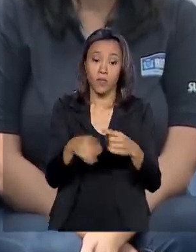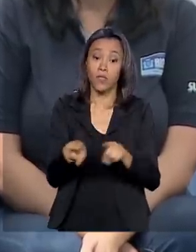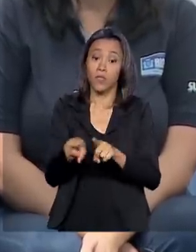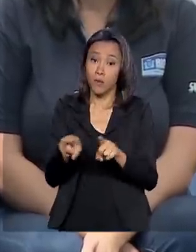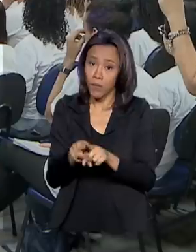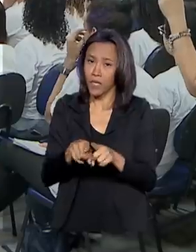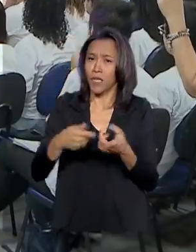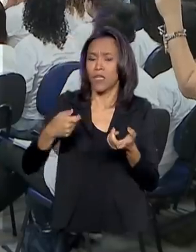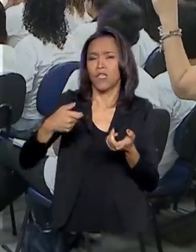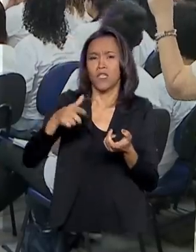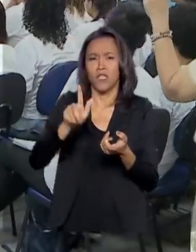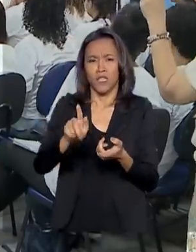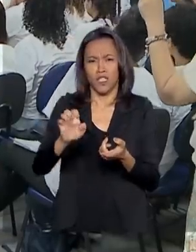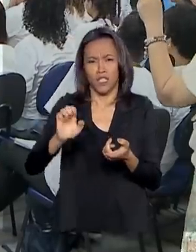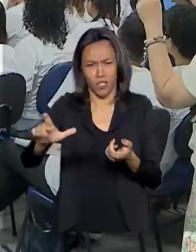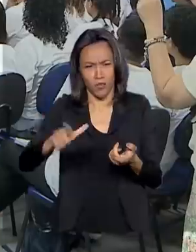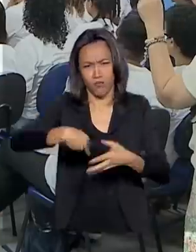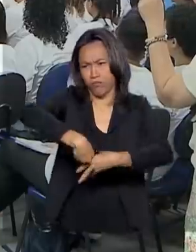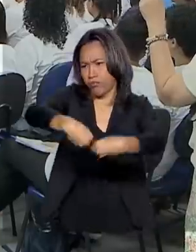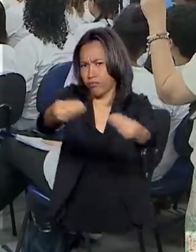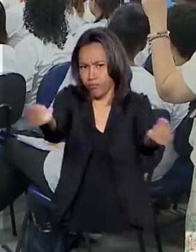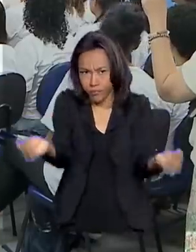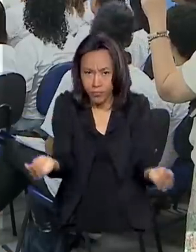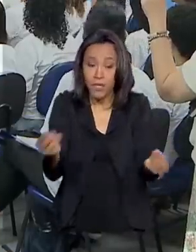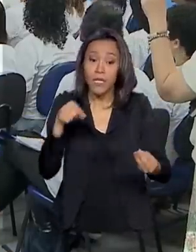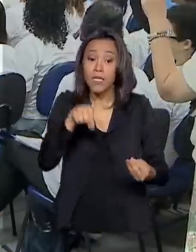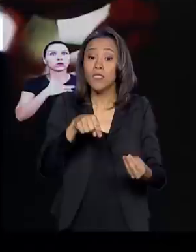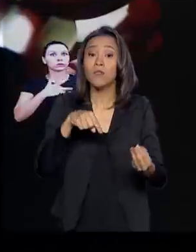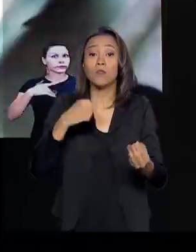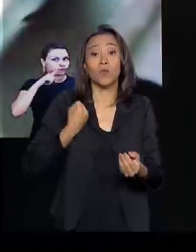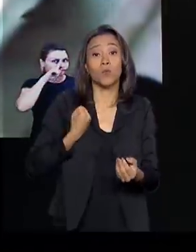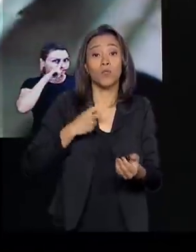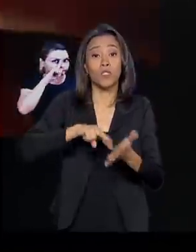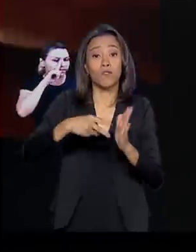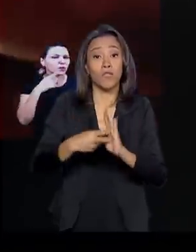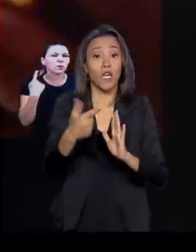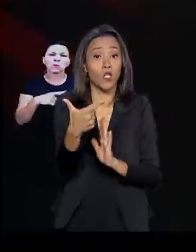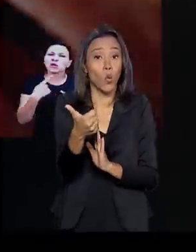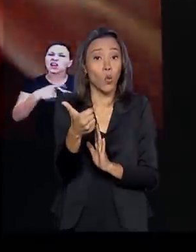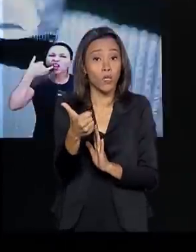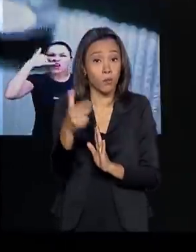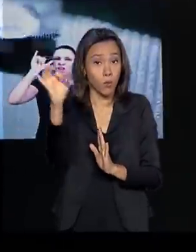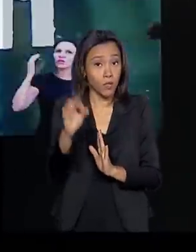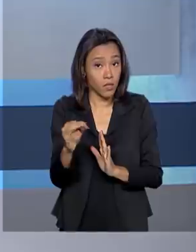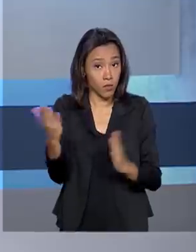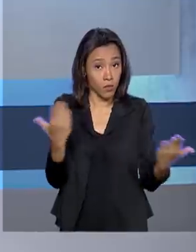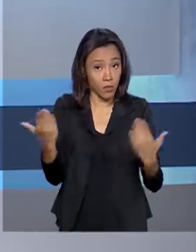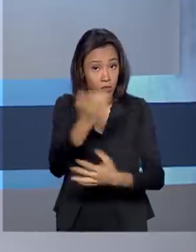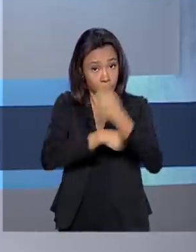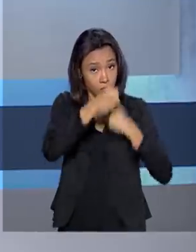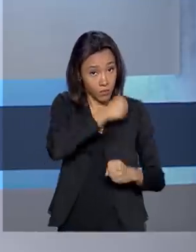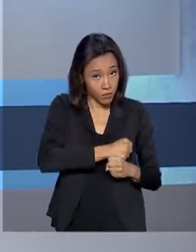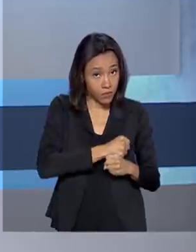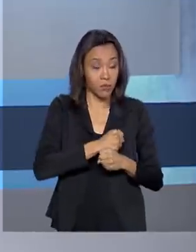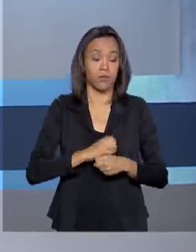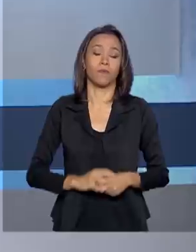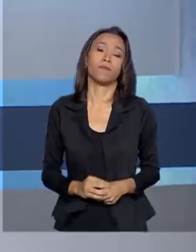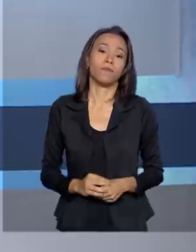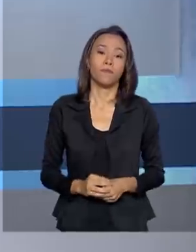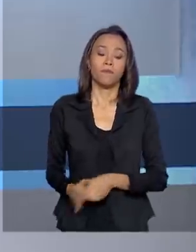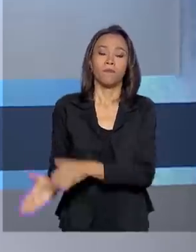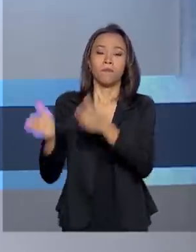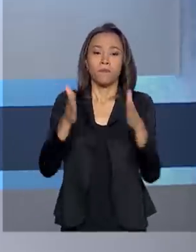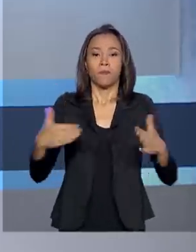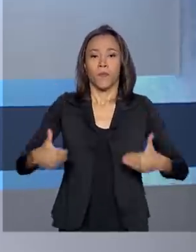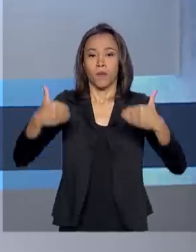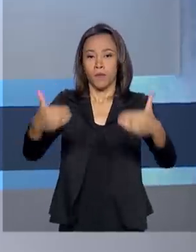todo o país. Esse número representa um aumento de 12% em relação ao ano passado. O Ministério